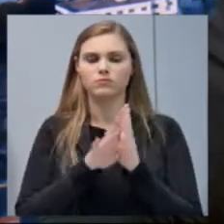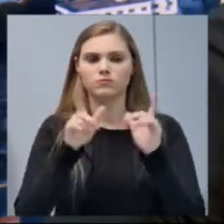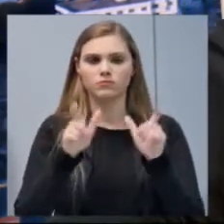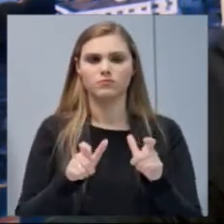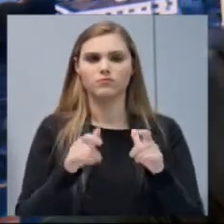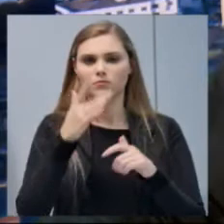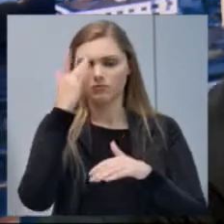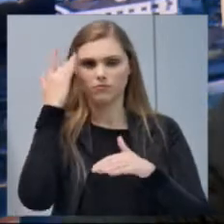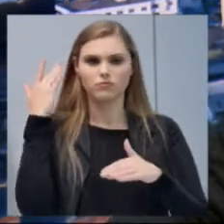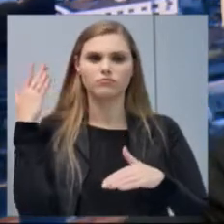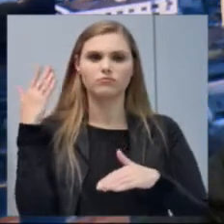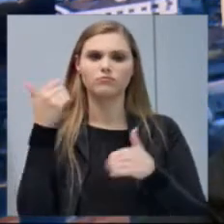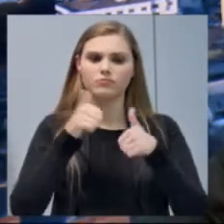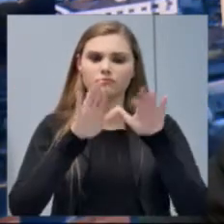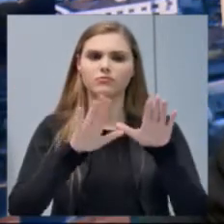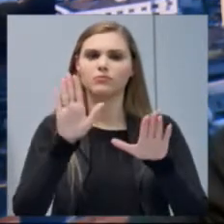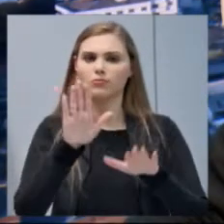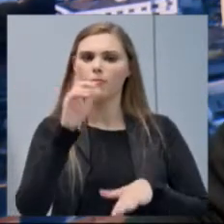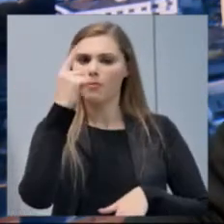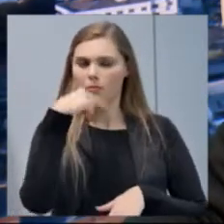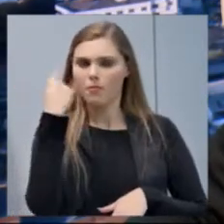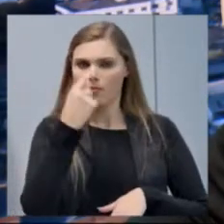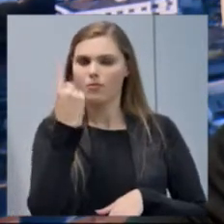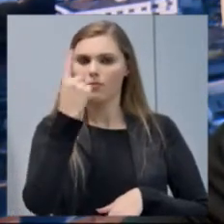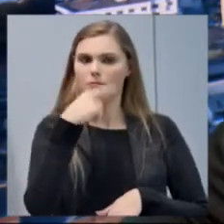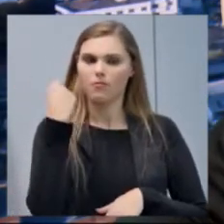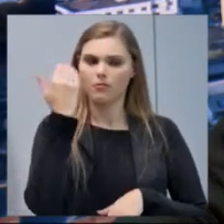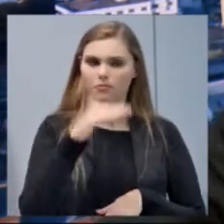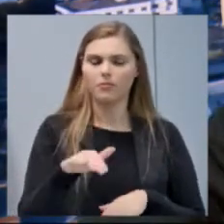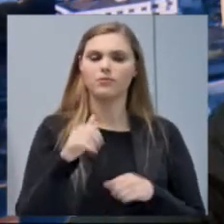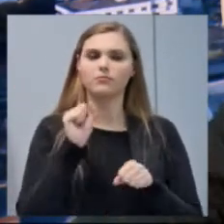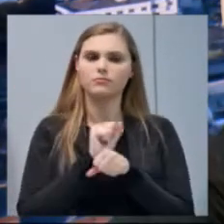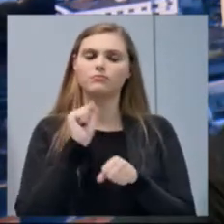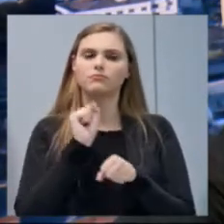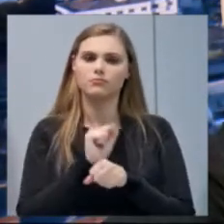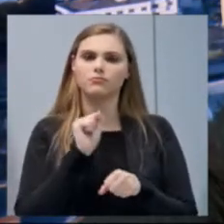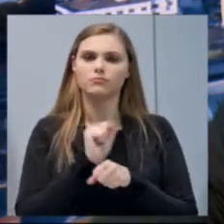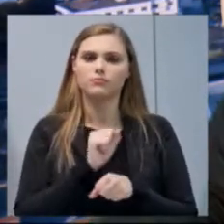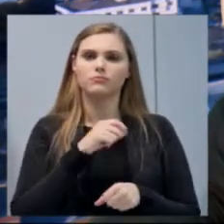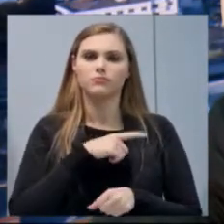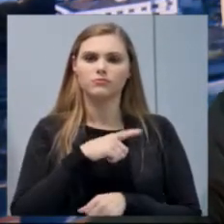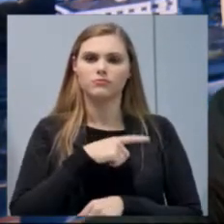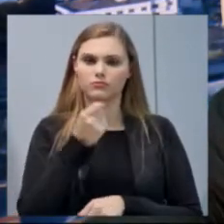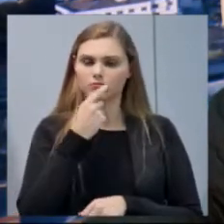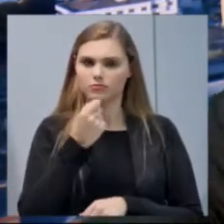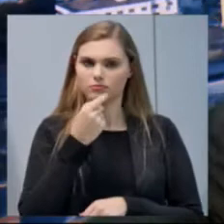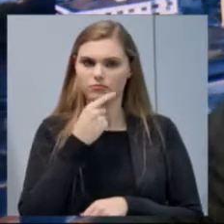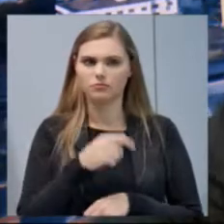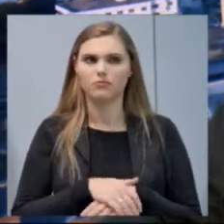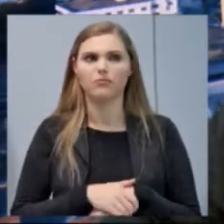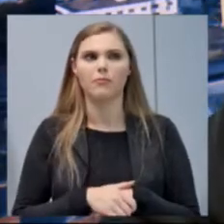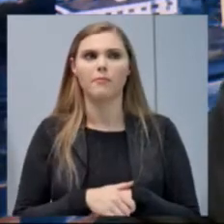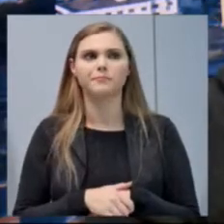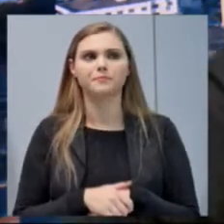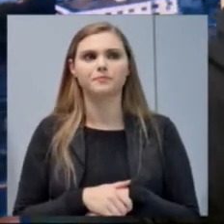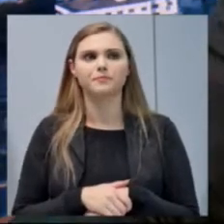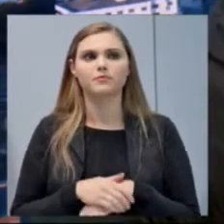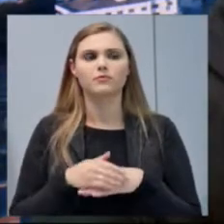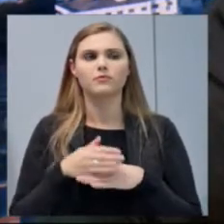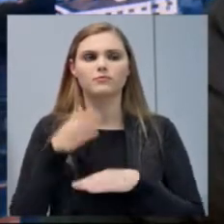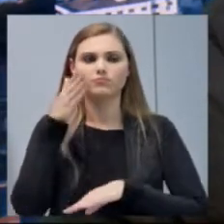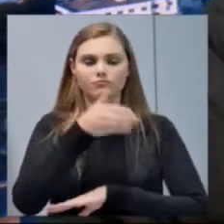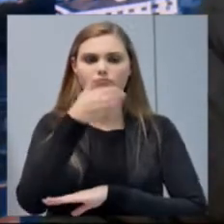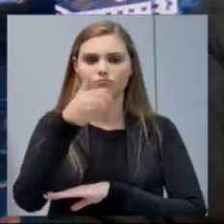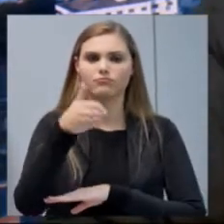pessoas chegando a ficar uma hora, uma hora e meia, esperando para receber os medicamentos. visitamos todas, as